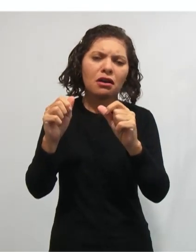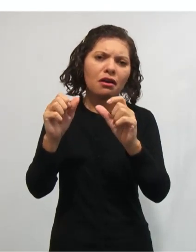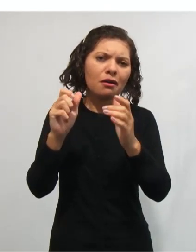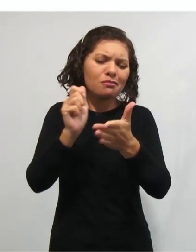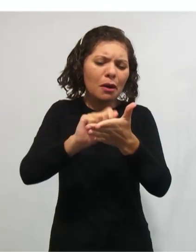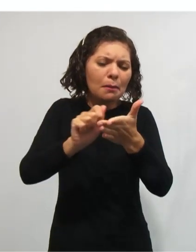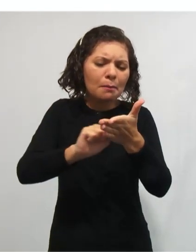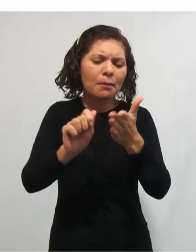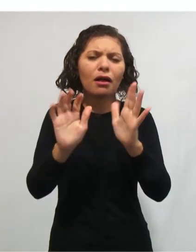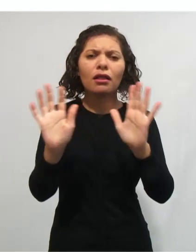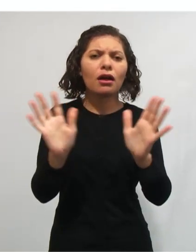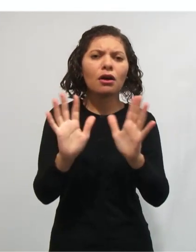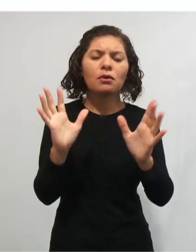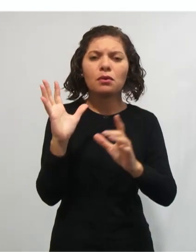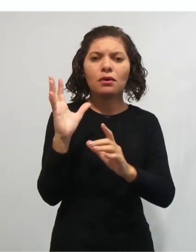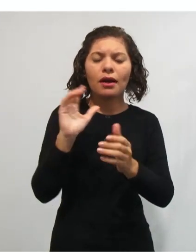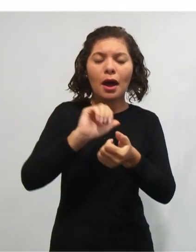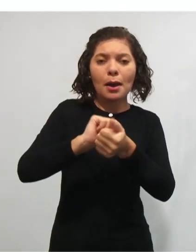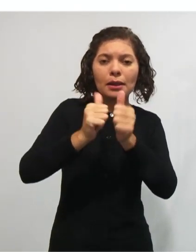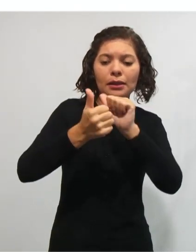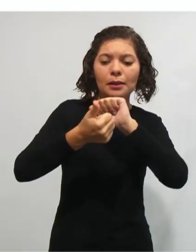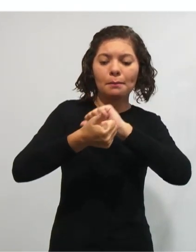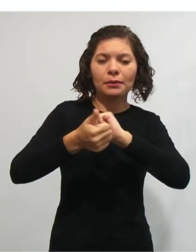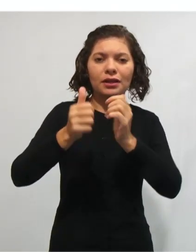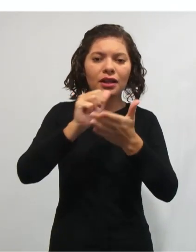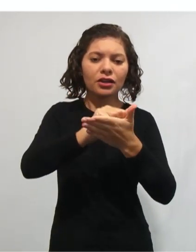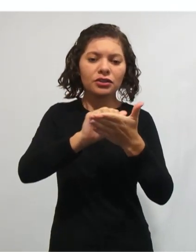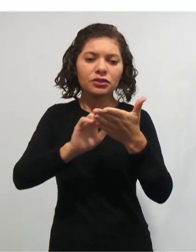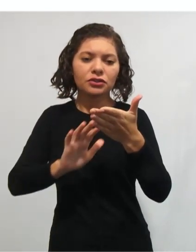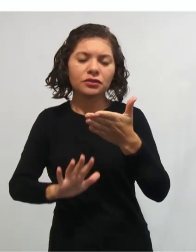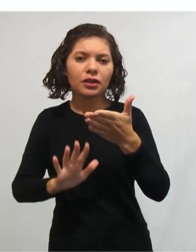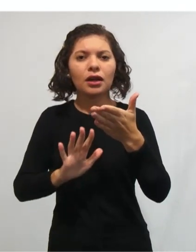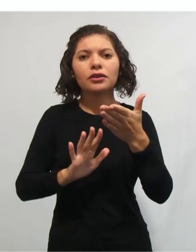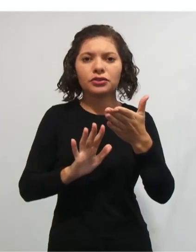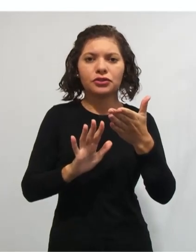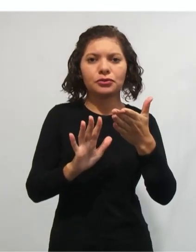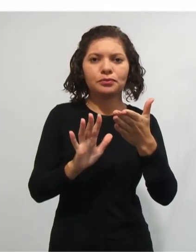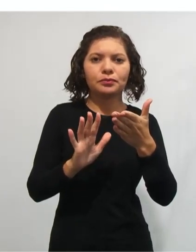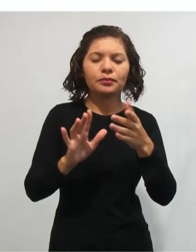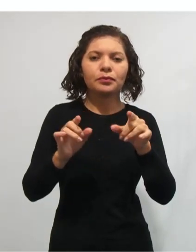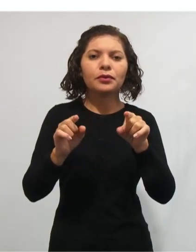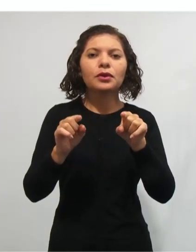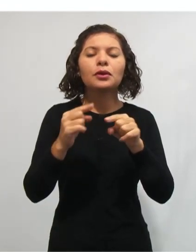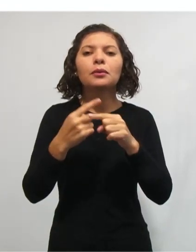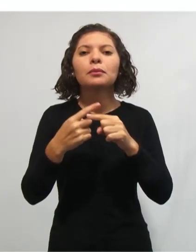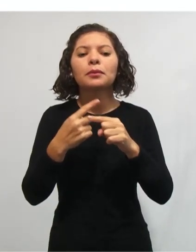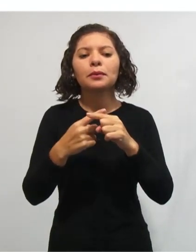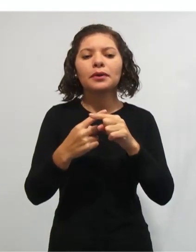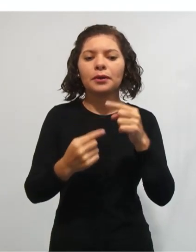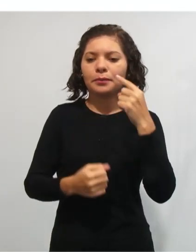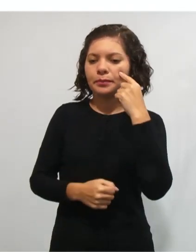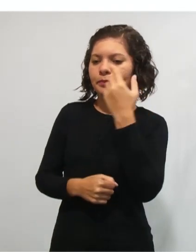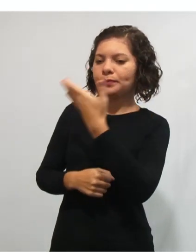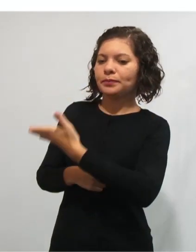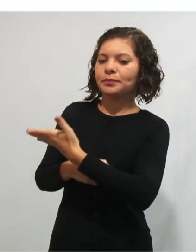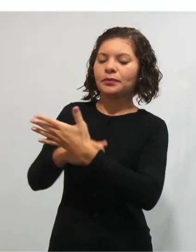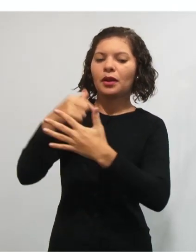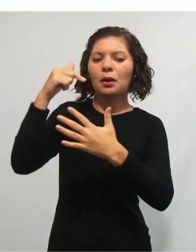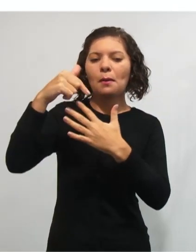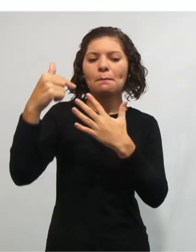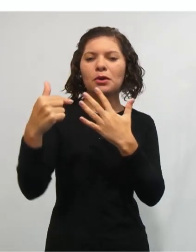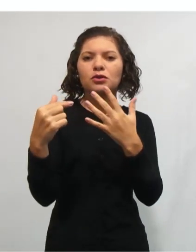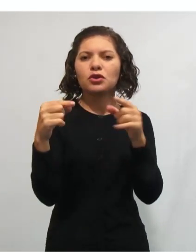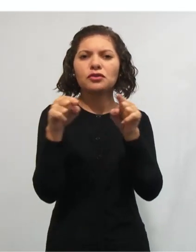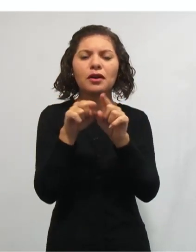ele rapidamente possa avançar na entrega do seu produto. Por quê? Porque ele soube assinalar, porque ele soube sublinhar,